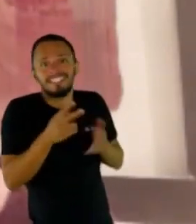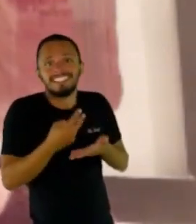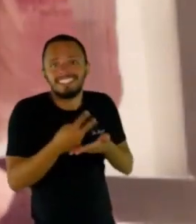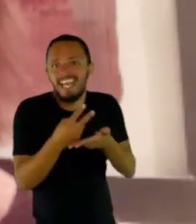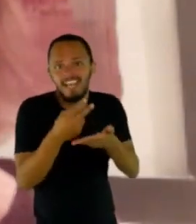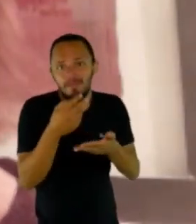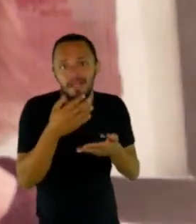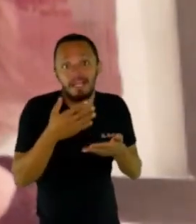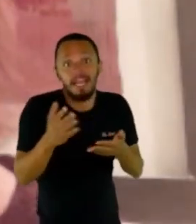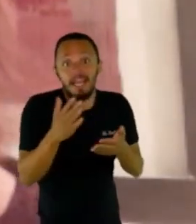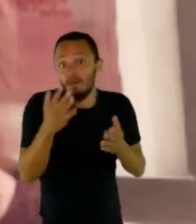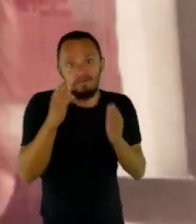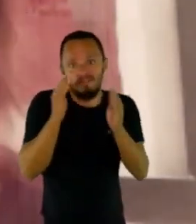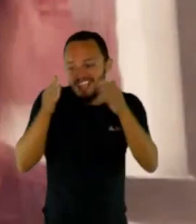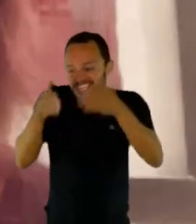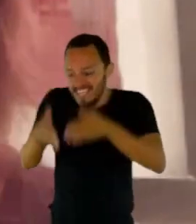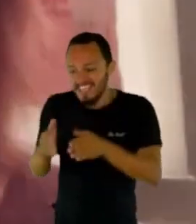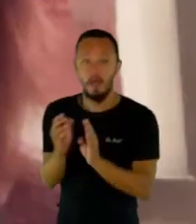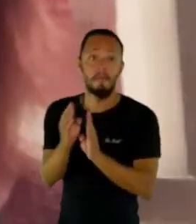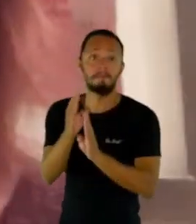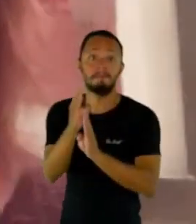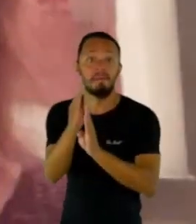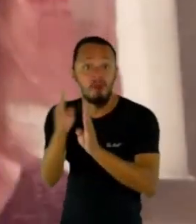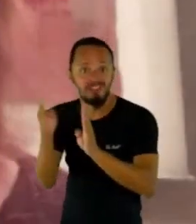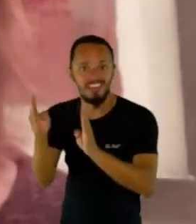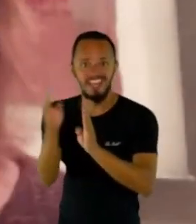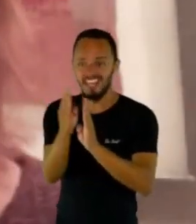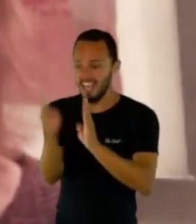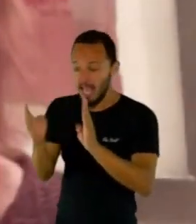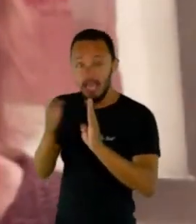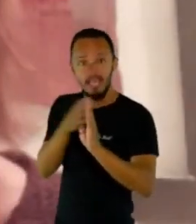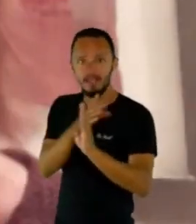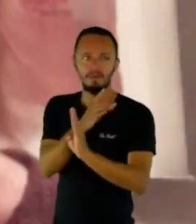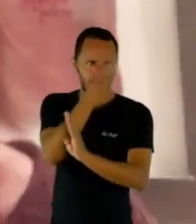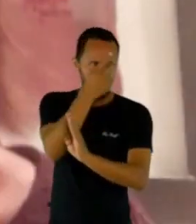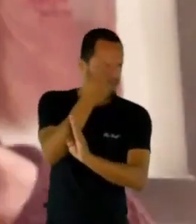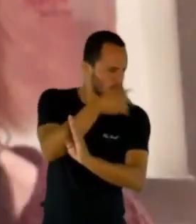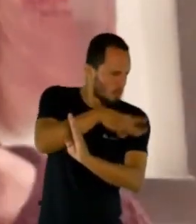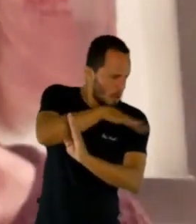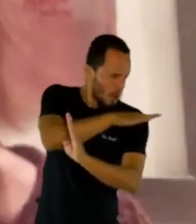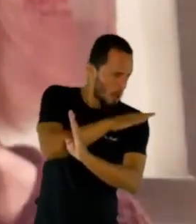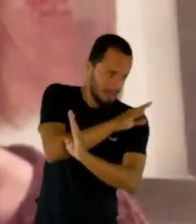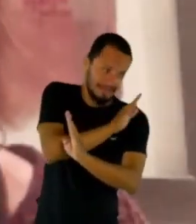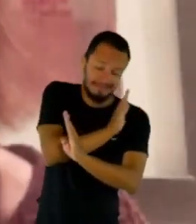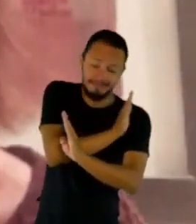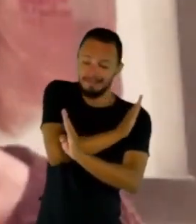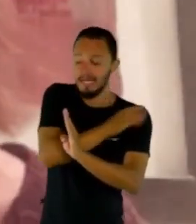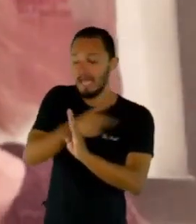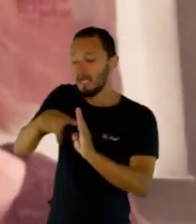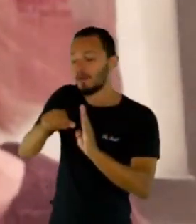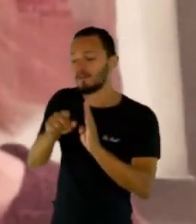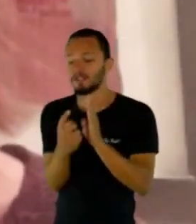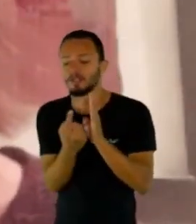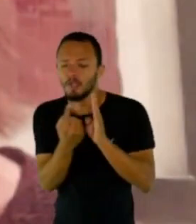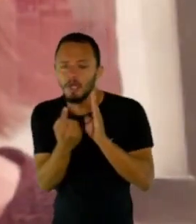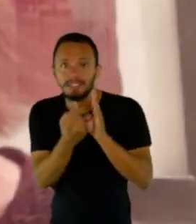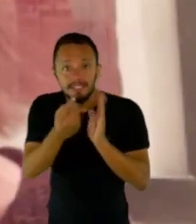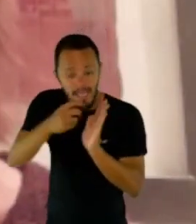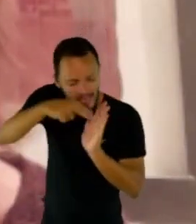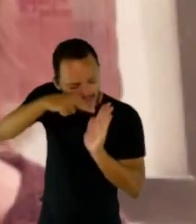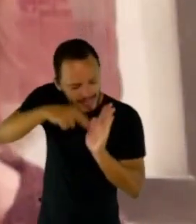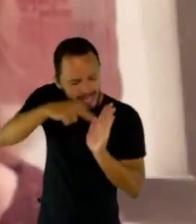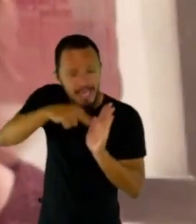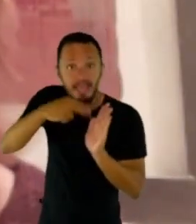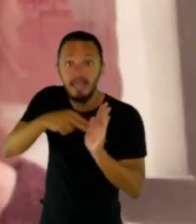refugiava em biblioteca de escola para fugir um pouco do convívio com as pessoas. Então, eu li um livro por semana. A minha mãe tinha um